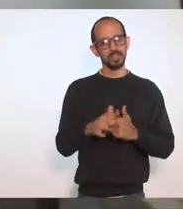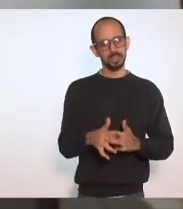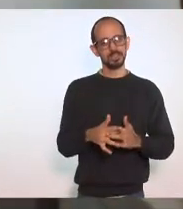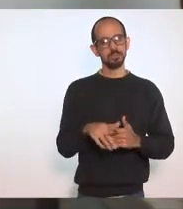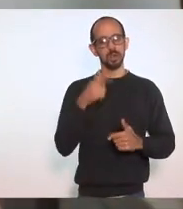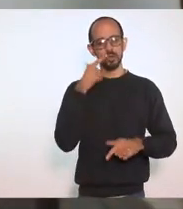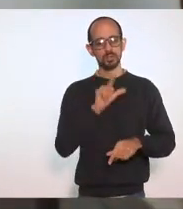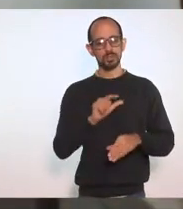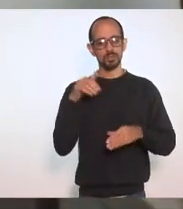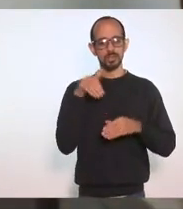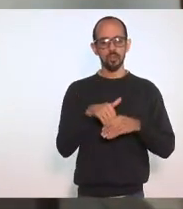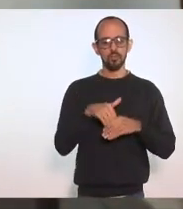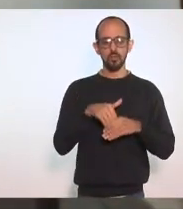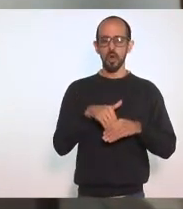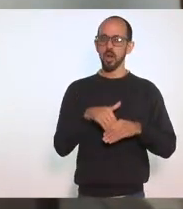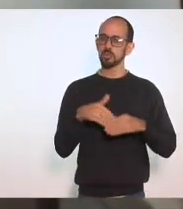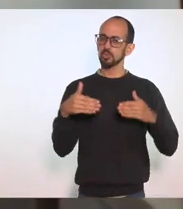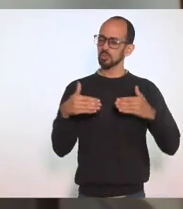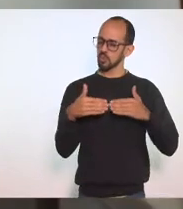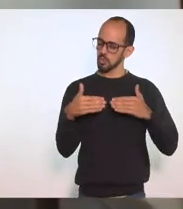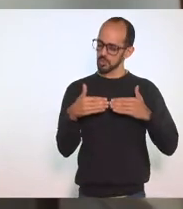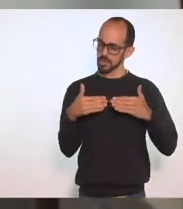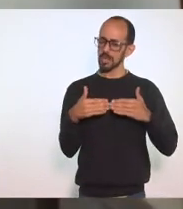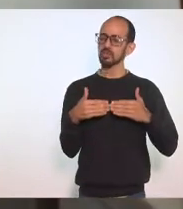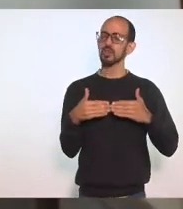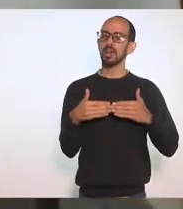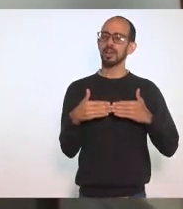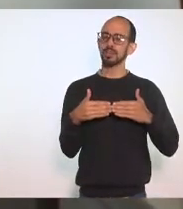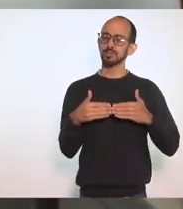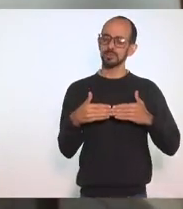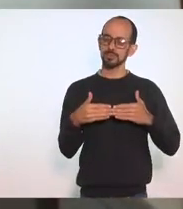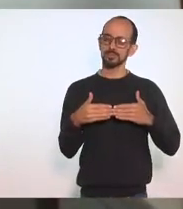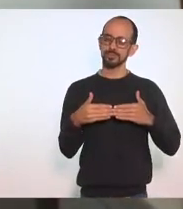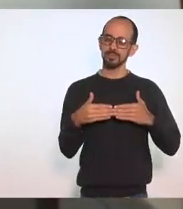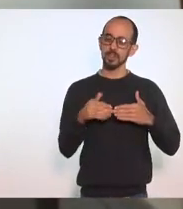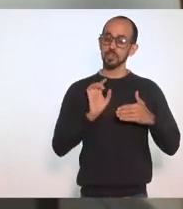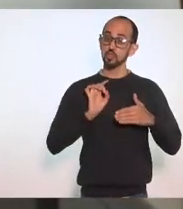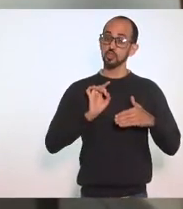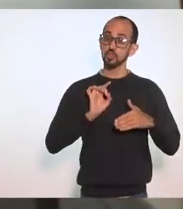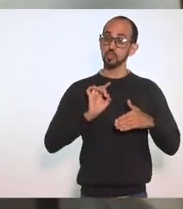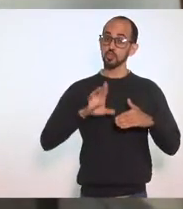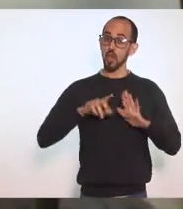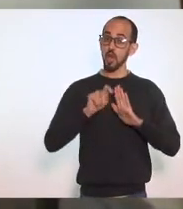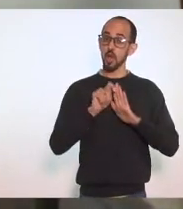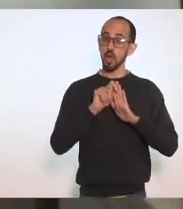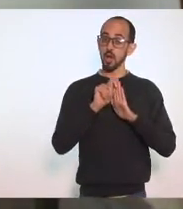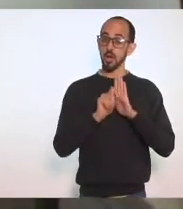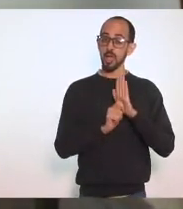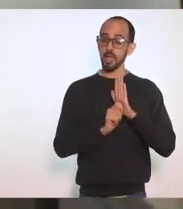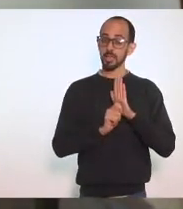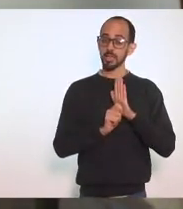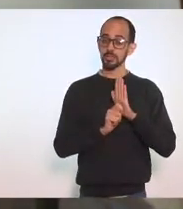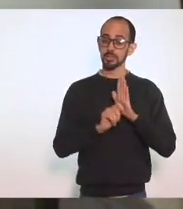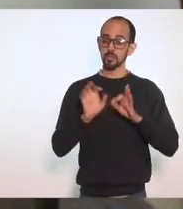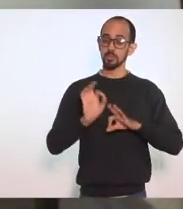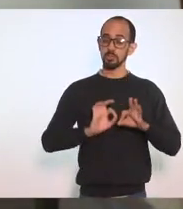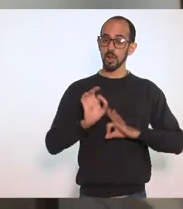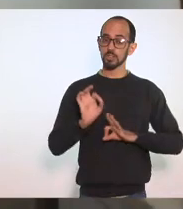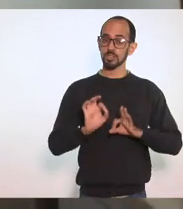voto De consenso Consensuado Somente Em relação A redação Do projeto Original